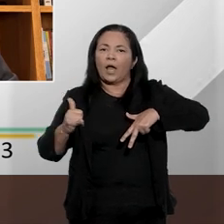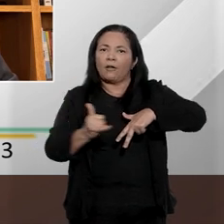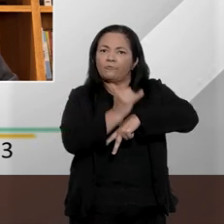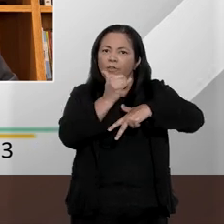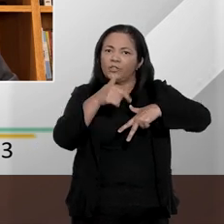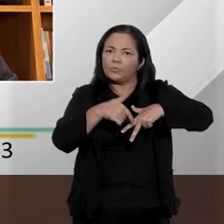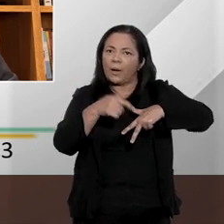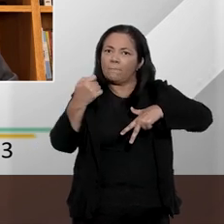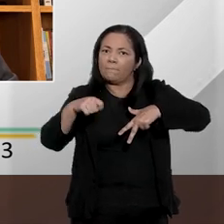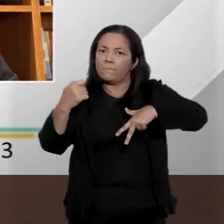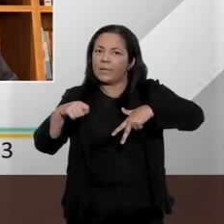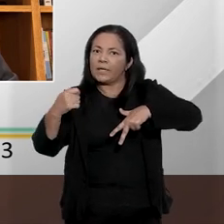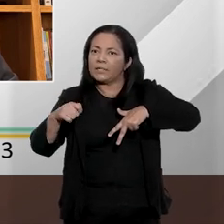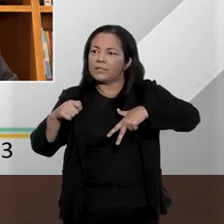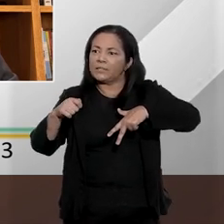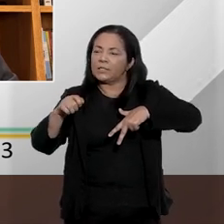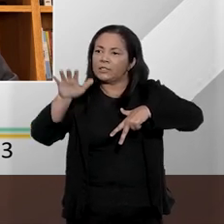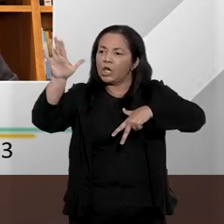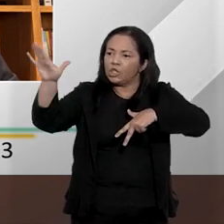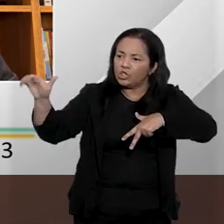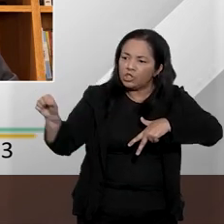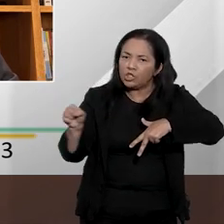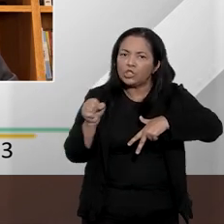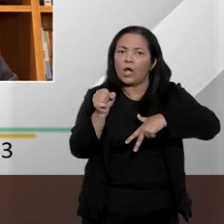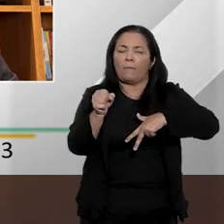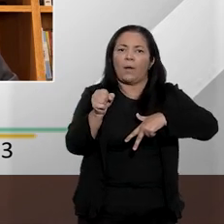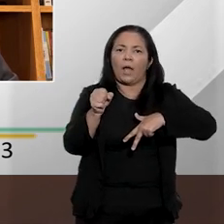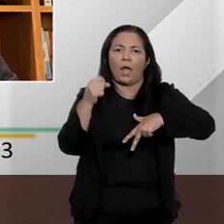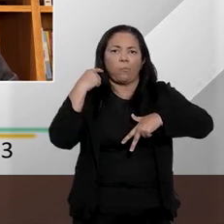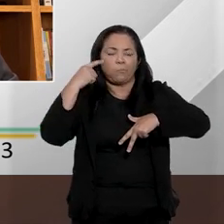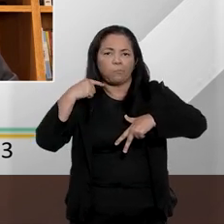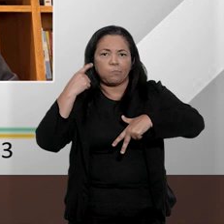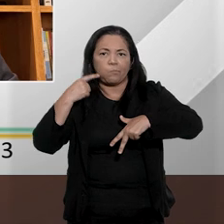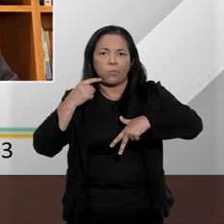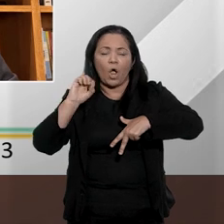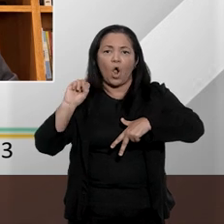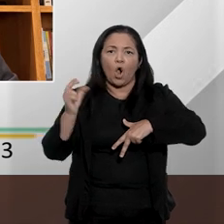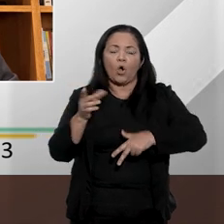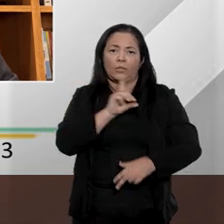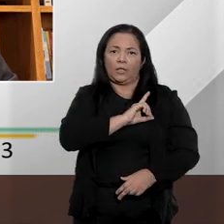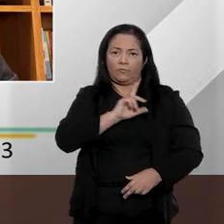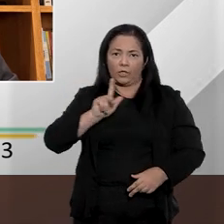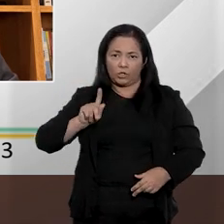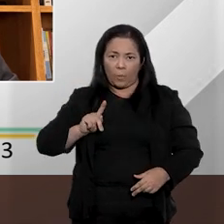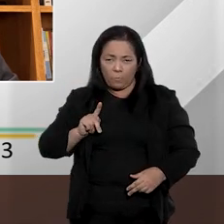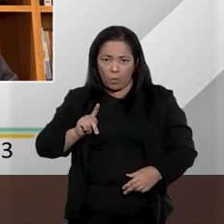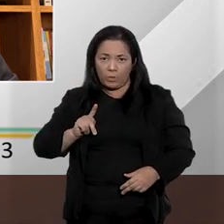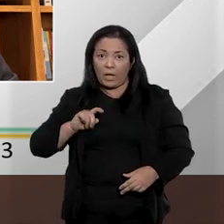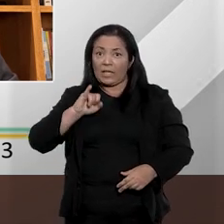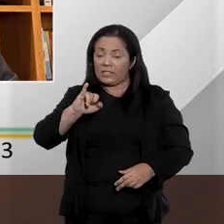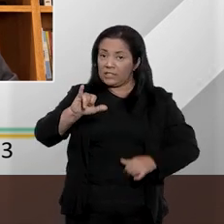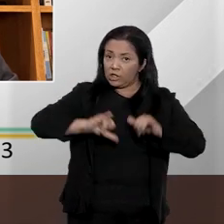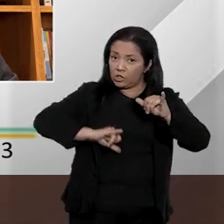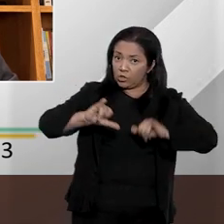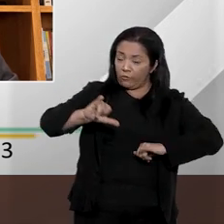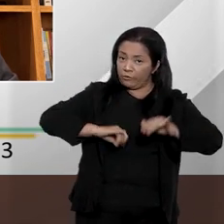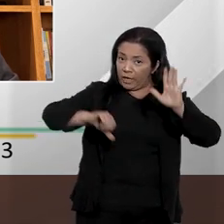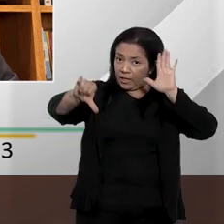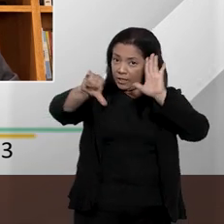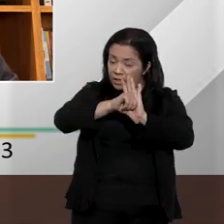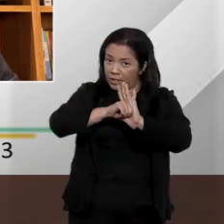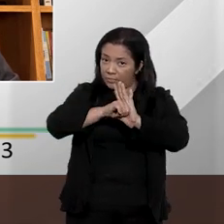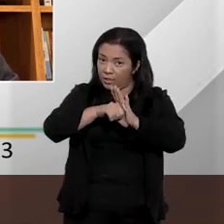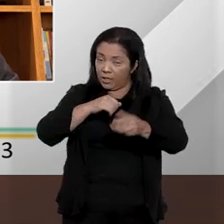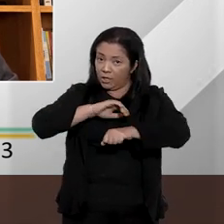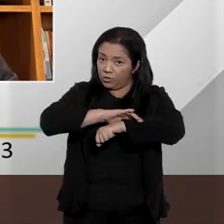acompanhada de advogado ou defensor público nos atos processuais cíveis e criminais no âmbito dos crimes de injúria racial ou racismo?